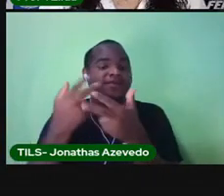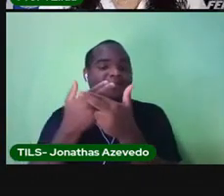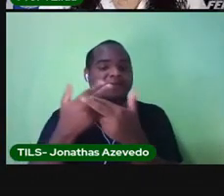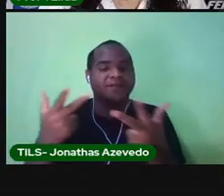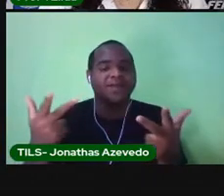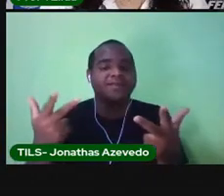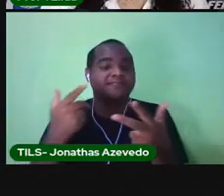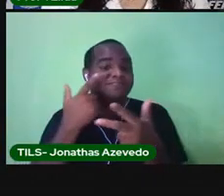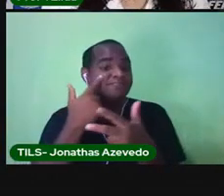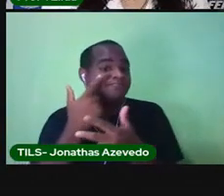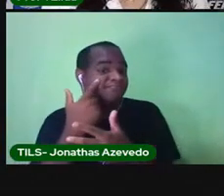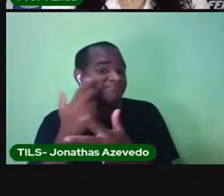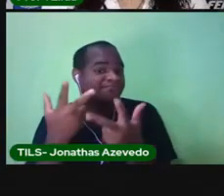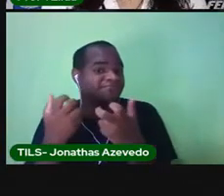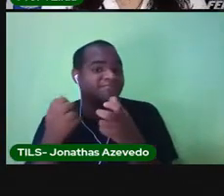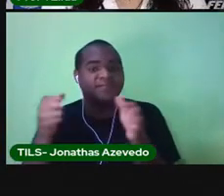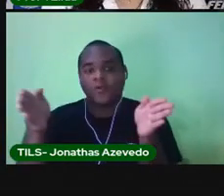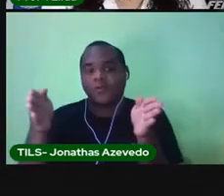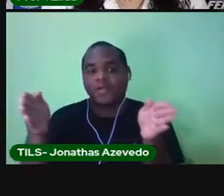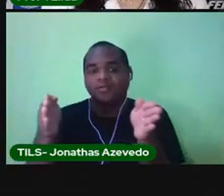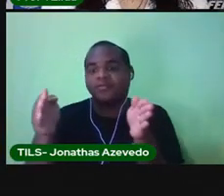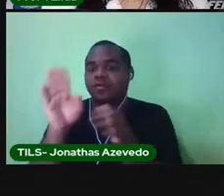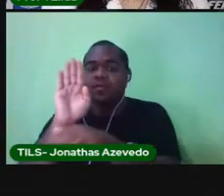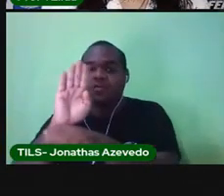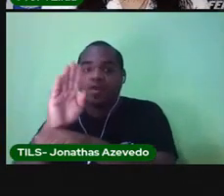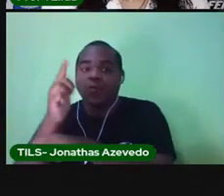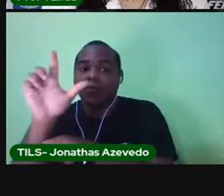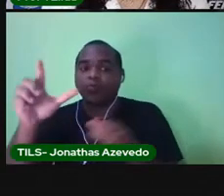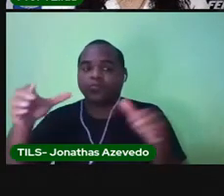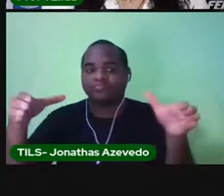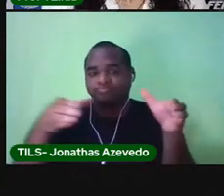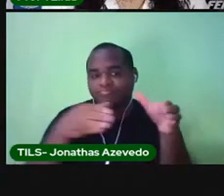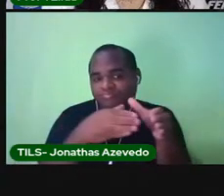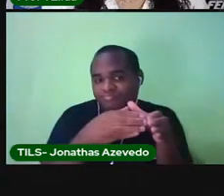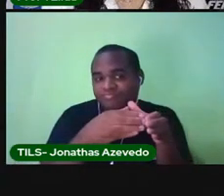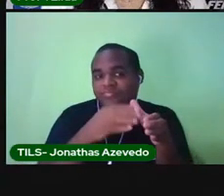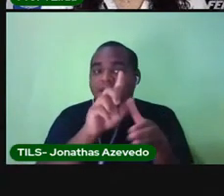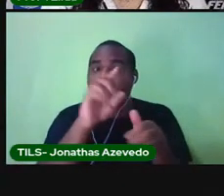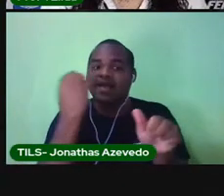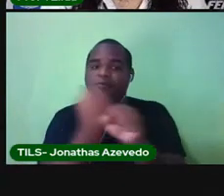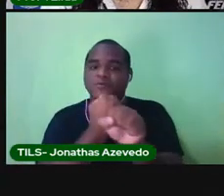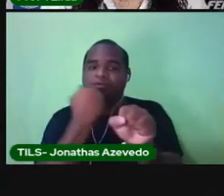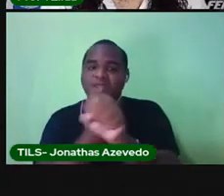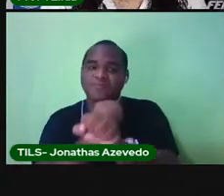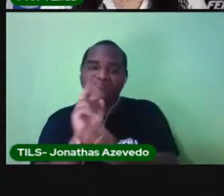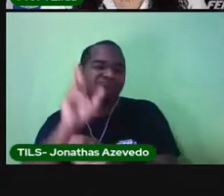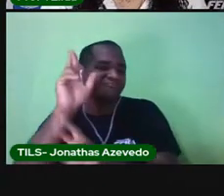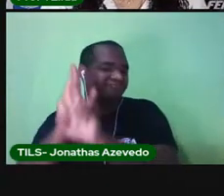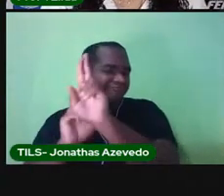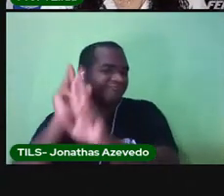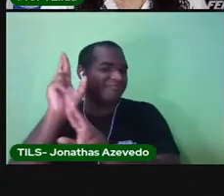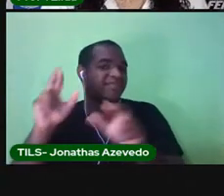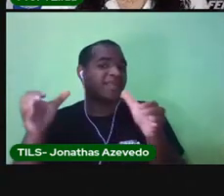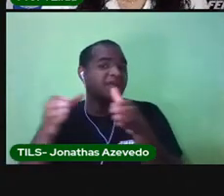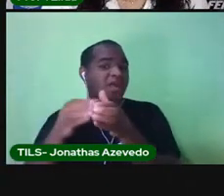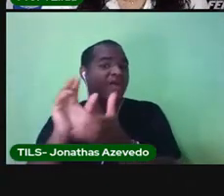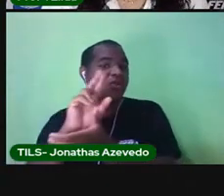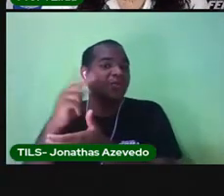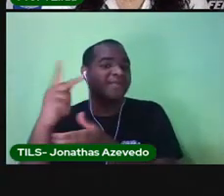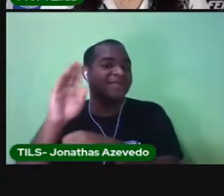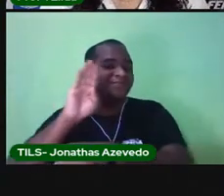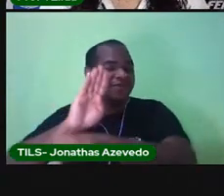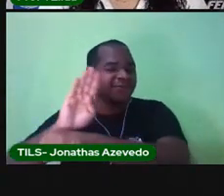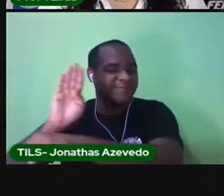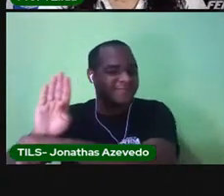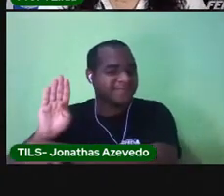ficam entre um bairro e outro. Quando as construtoras constroem, recebe o nome daquele bairro. assim,